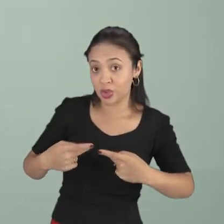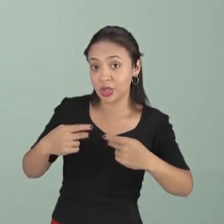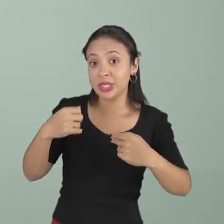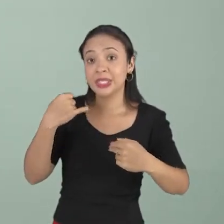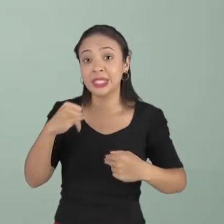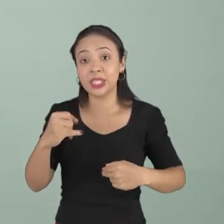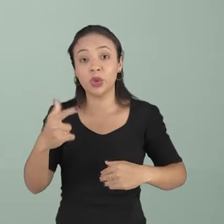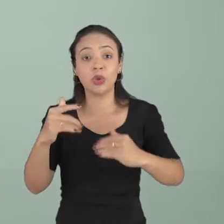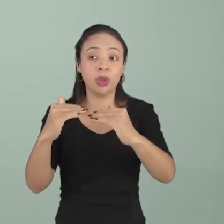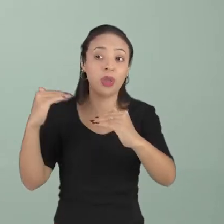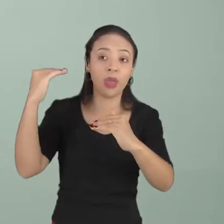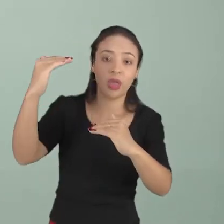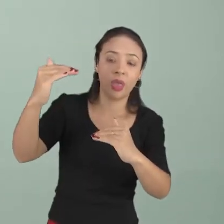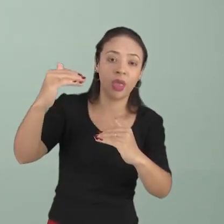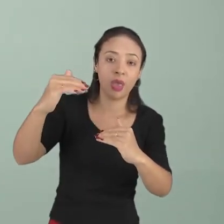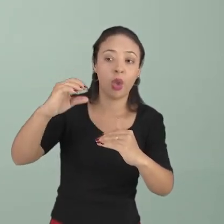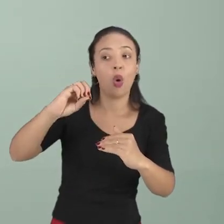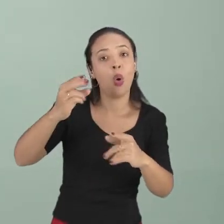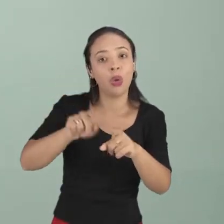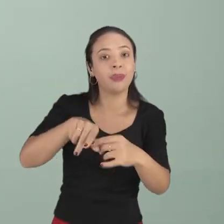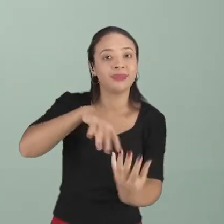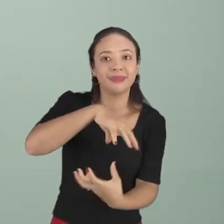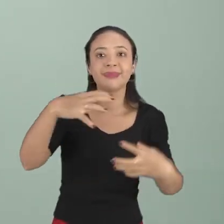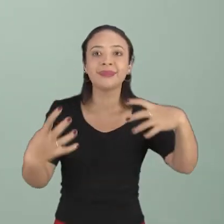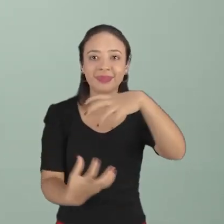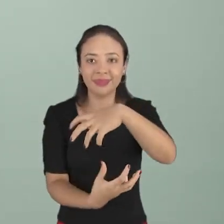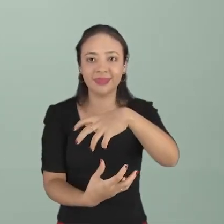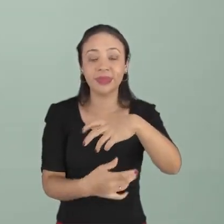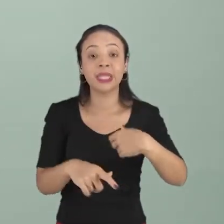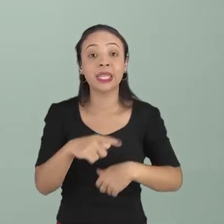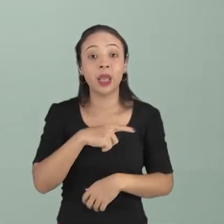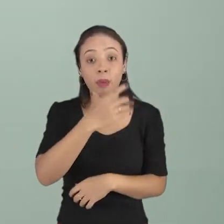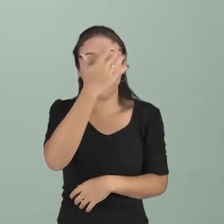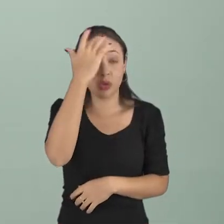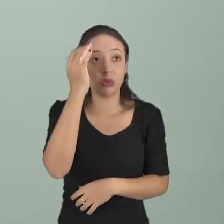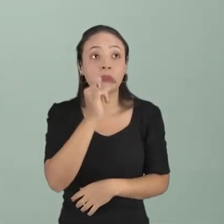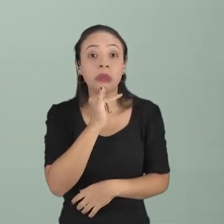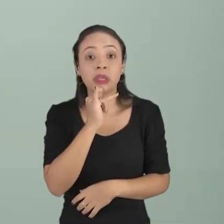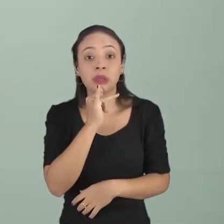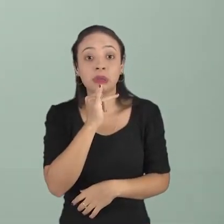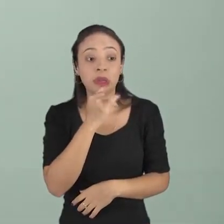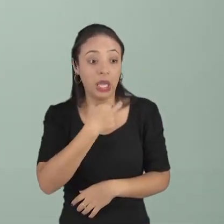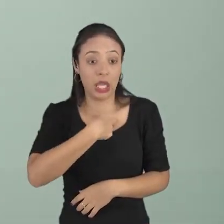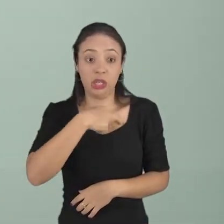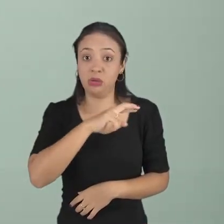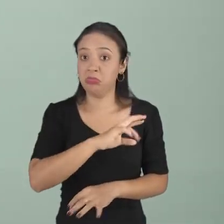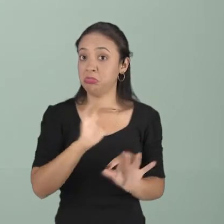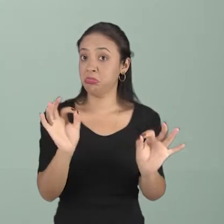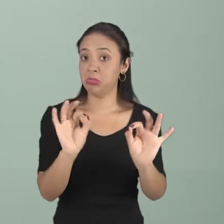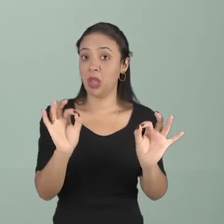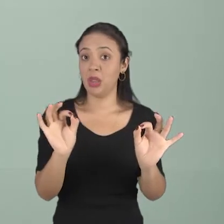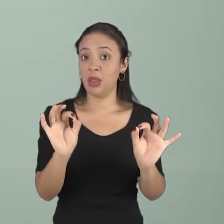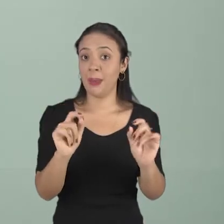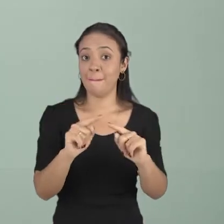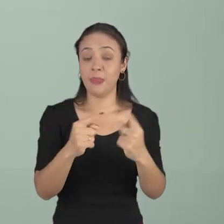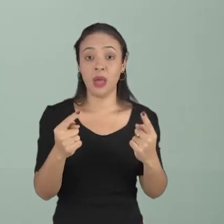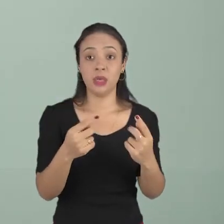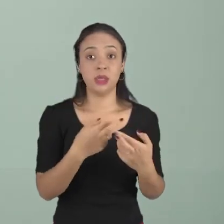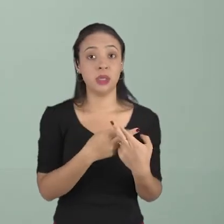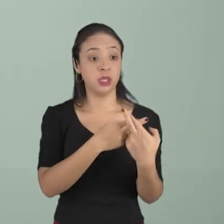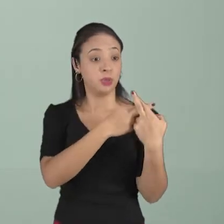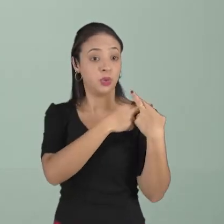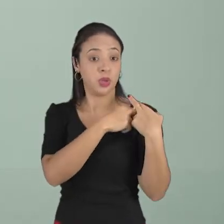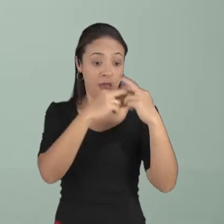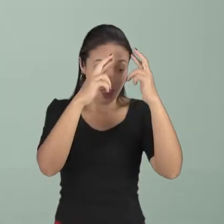respeita ou alguma prática, e a gente fala isso, há pessoas que nem religião têm e têm a mesma responsabilidade de